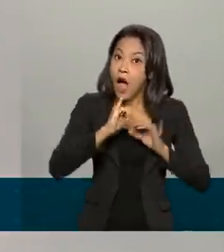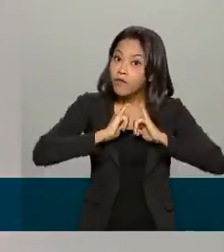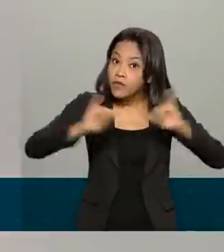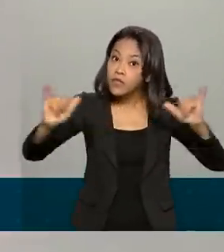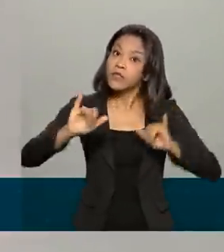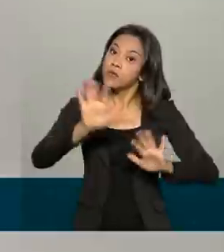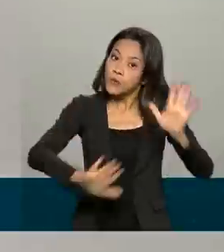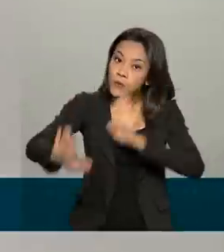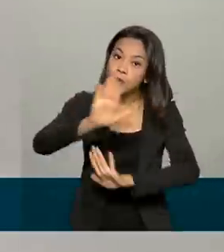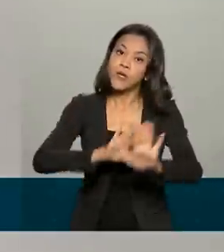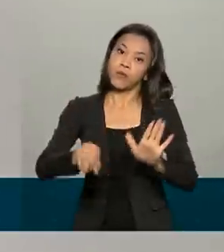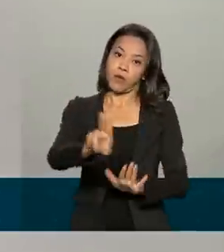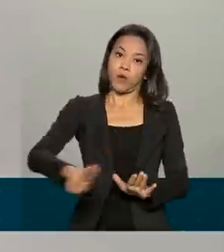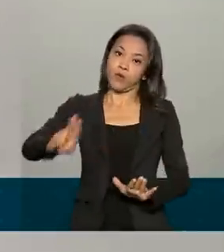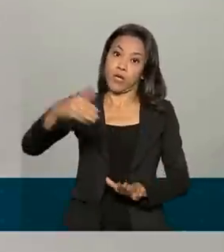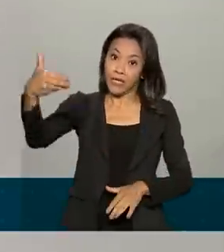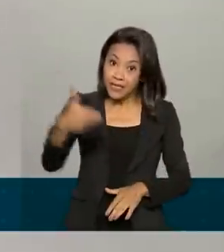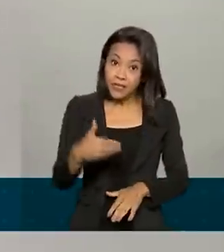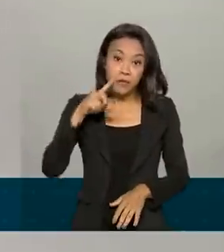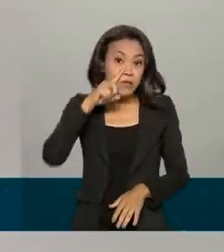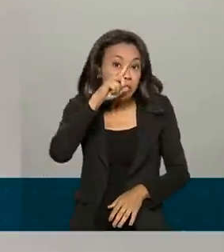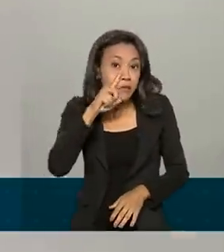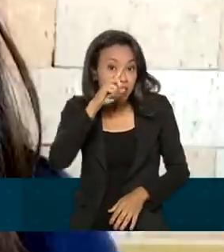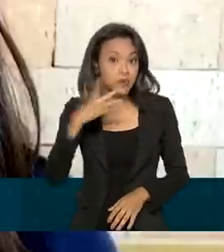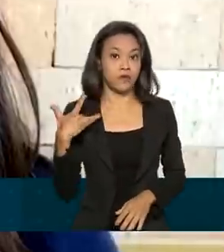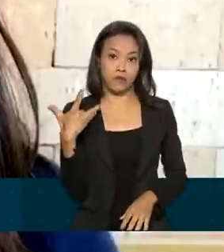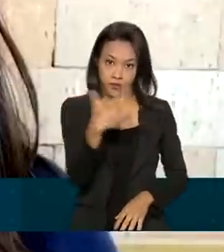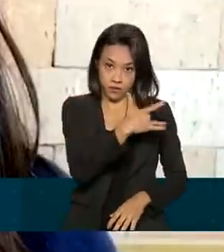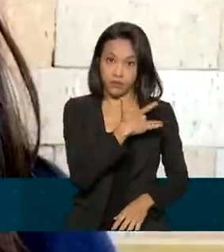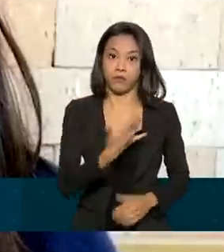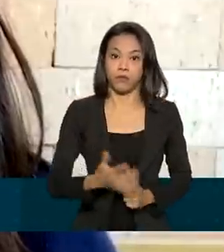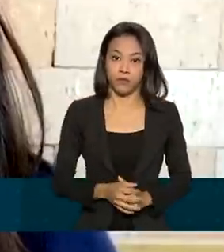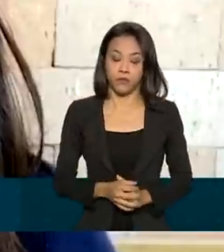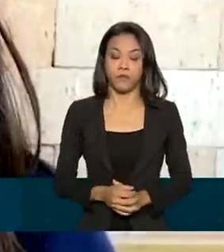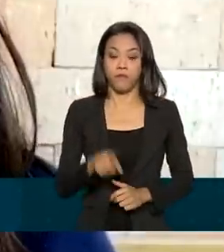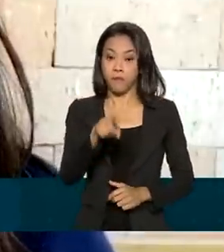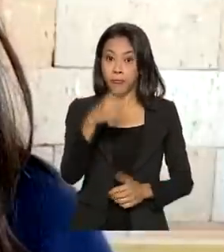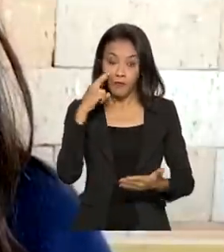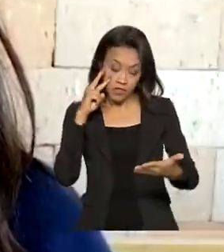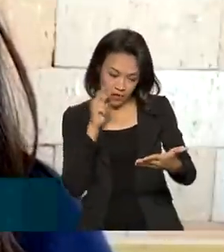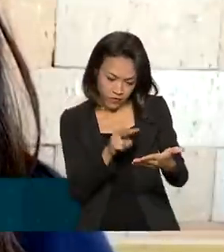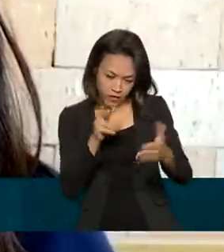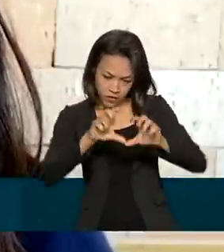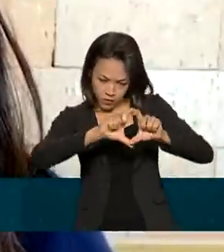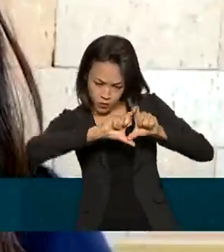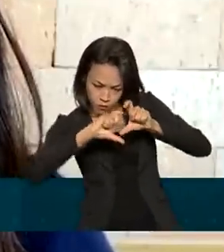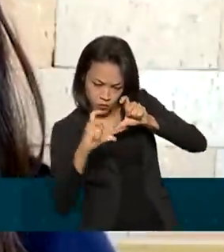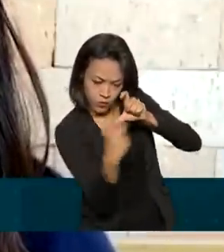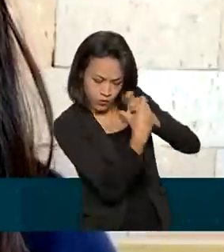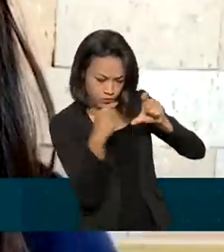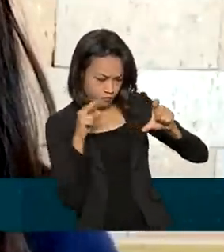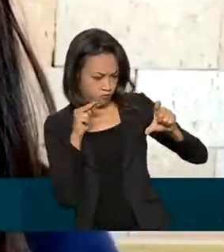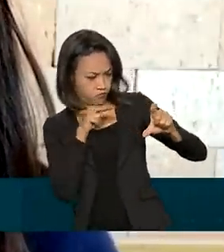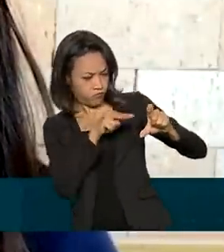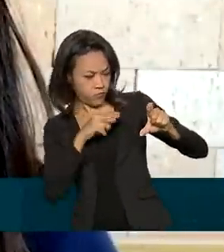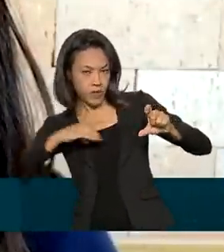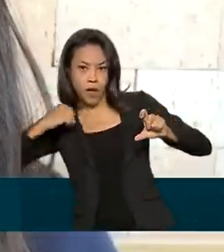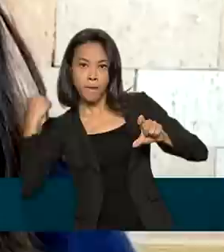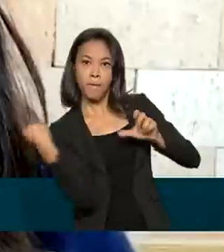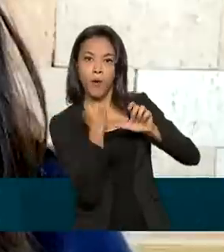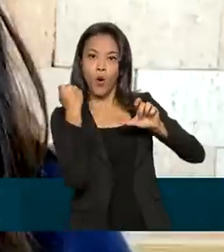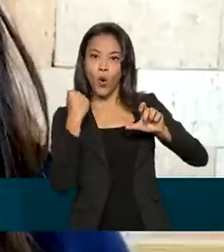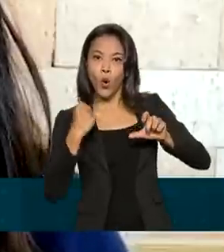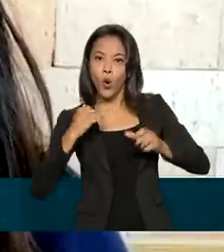usar produtos que possam colocar a vida em risco. Verifique se o produto está devidamente registrado ou notificado junto à